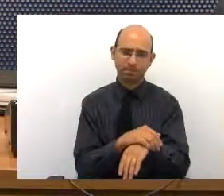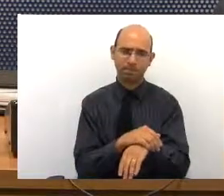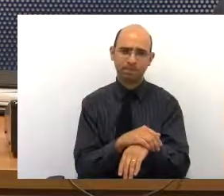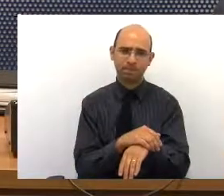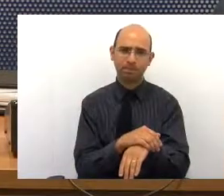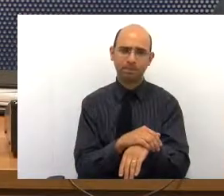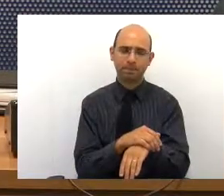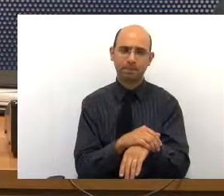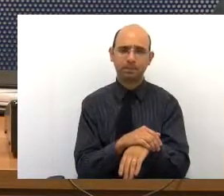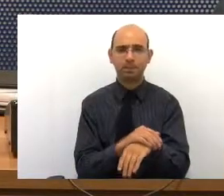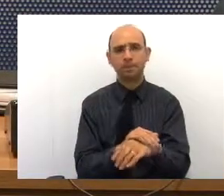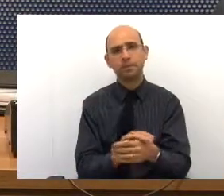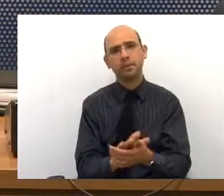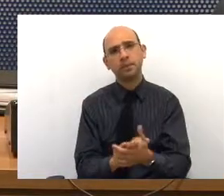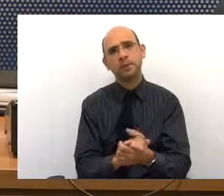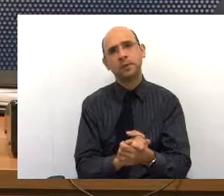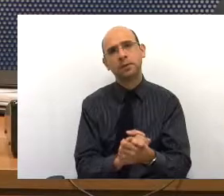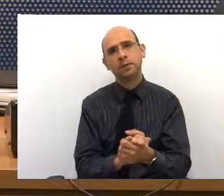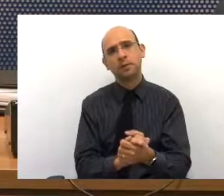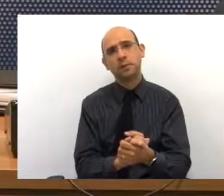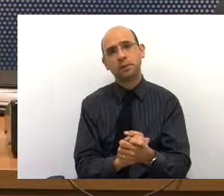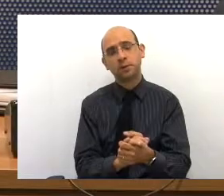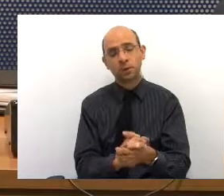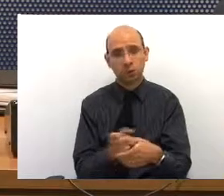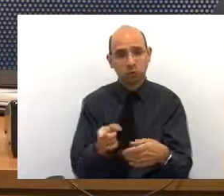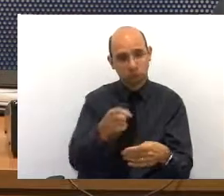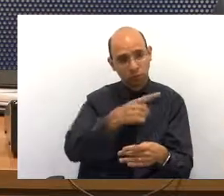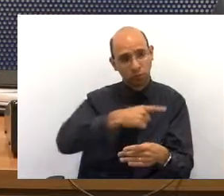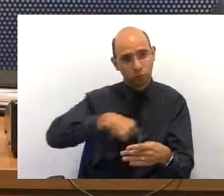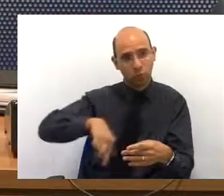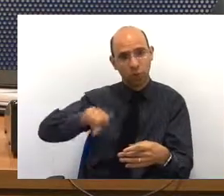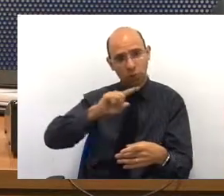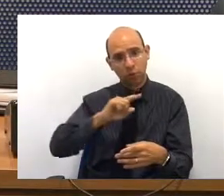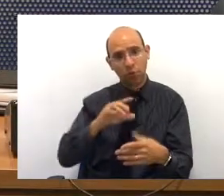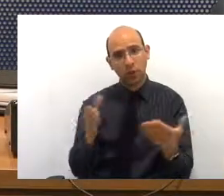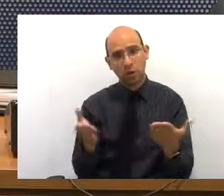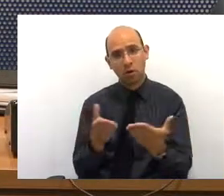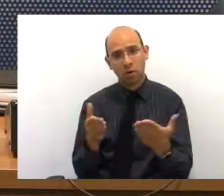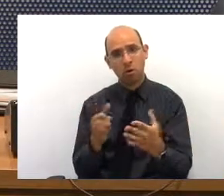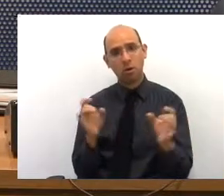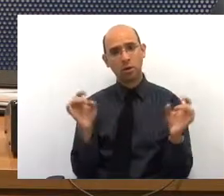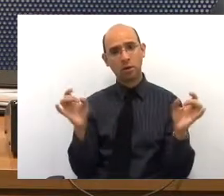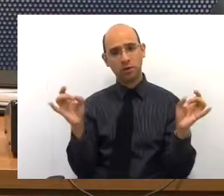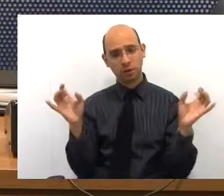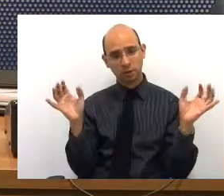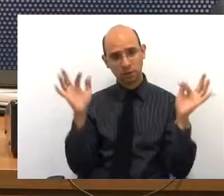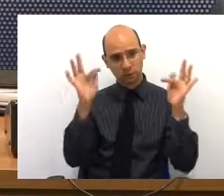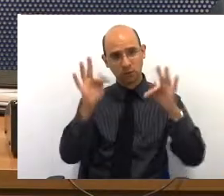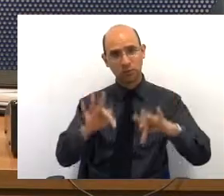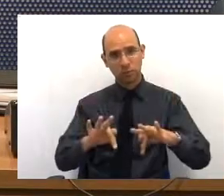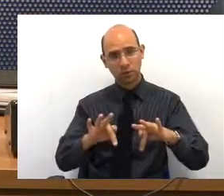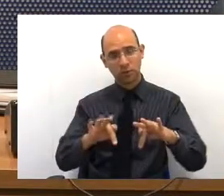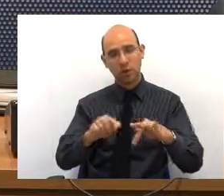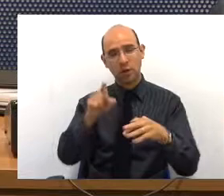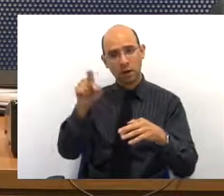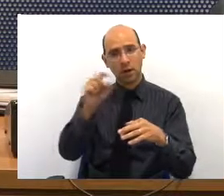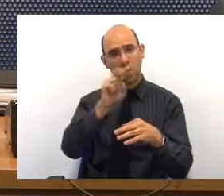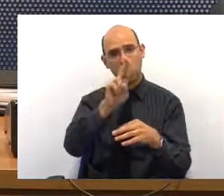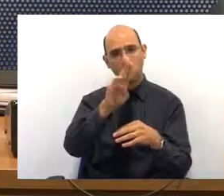Nós estamos, senhorilo, concluindo a UBS da Nova Bom Cesso.